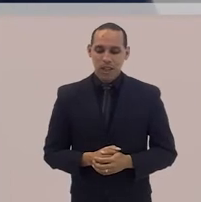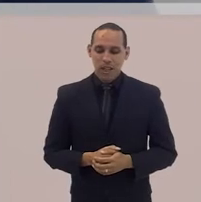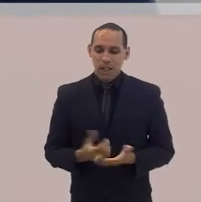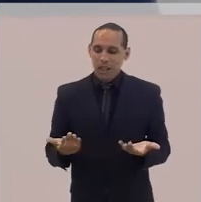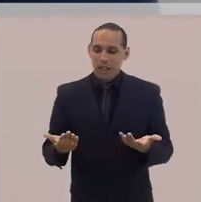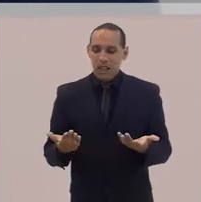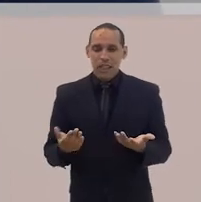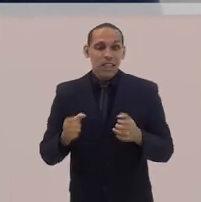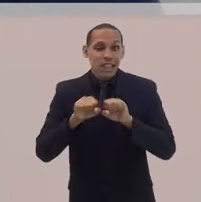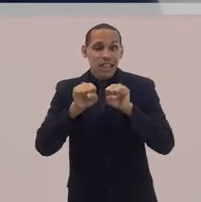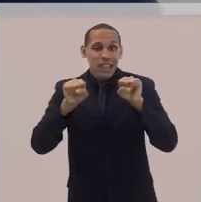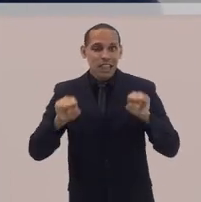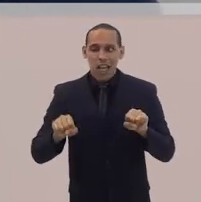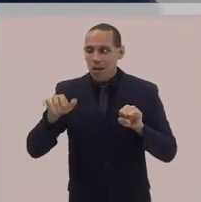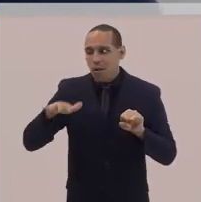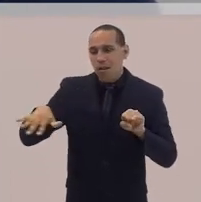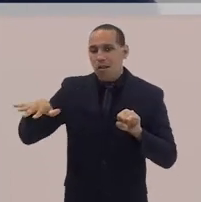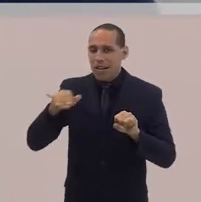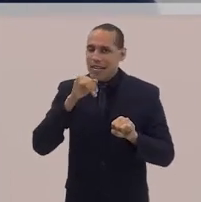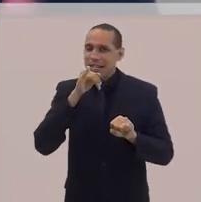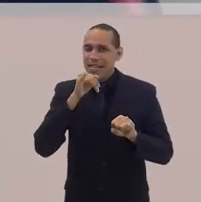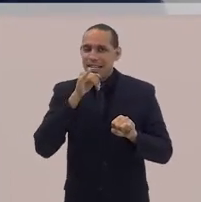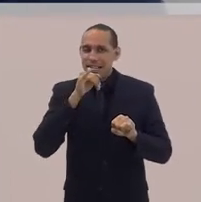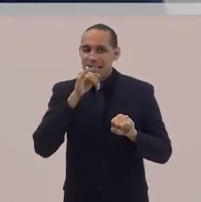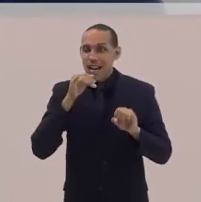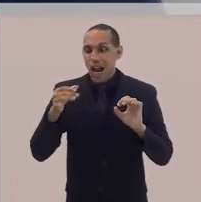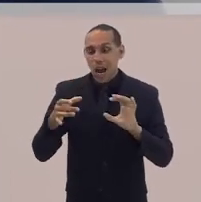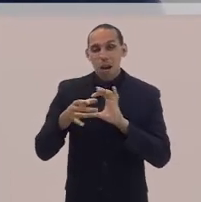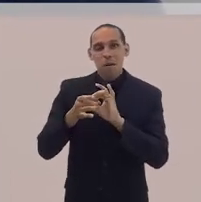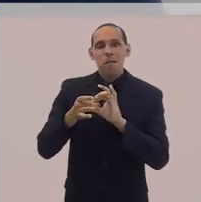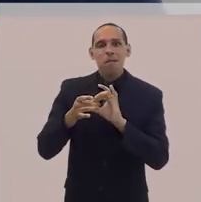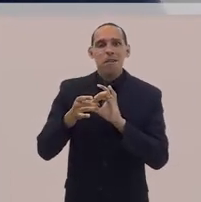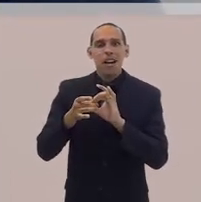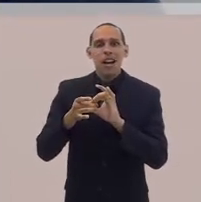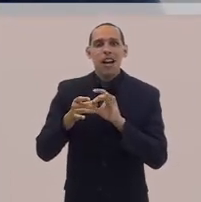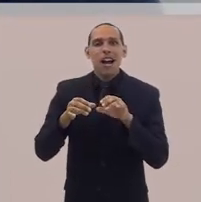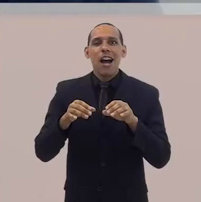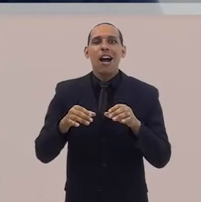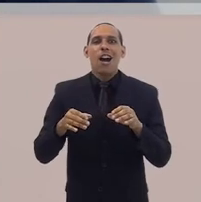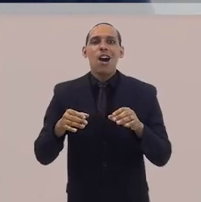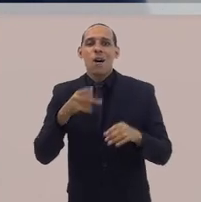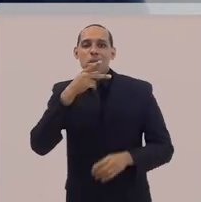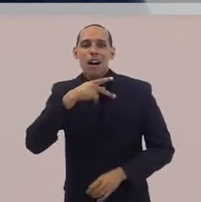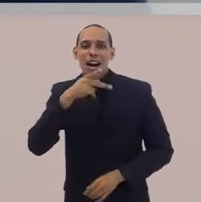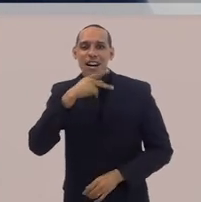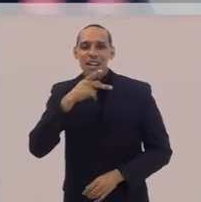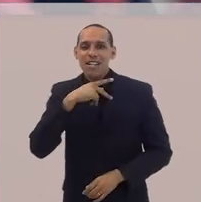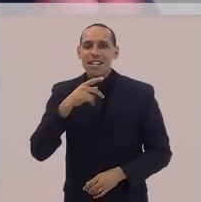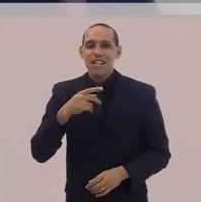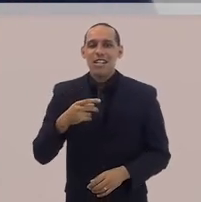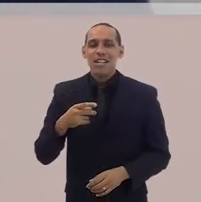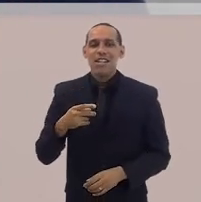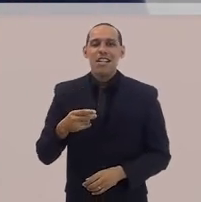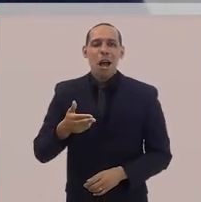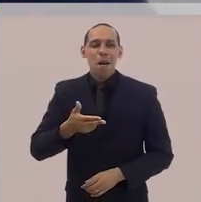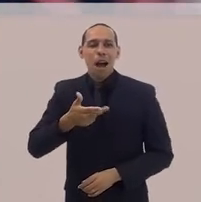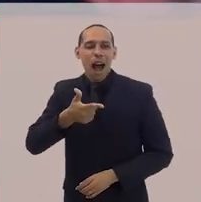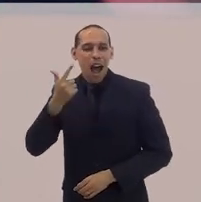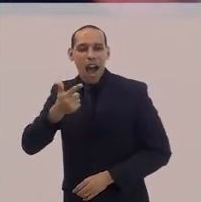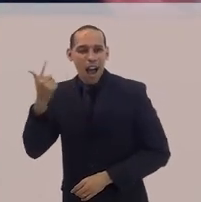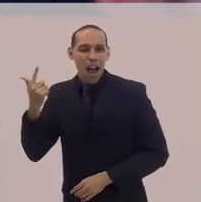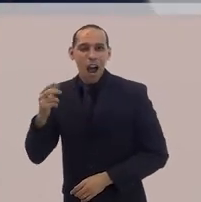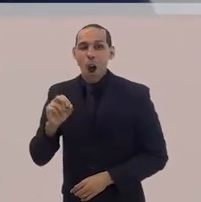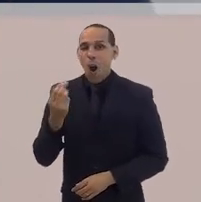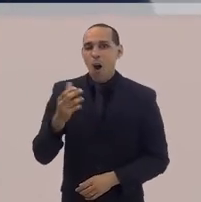ela fecha sistematicamente, por exemplo, com a bancada da bala e com a bancada do agronegócio, numa